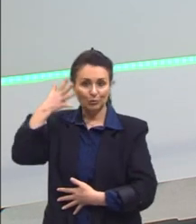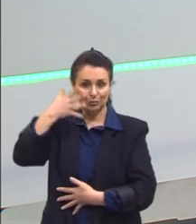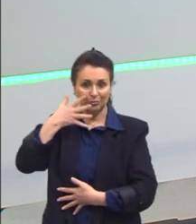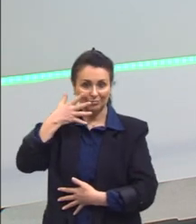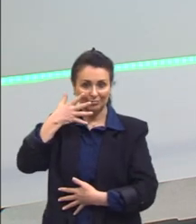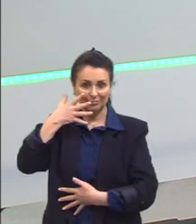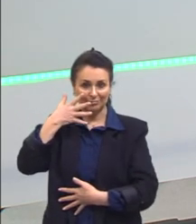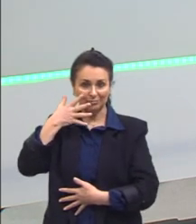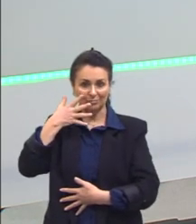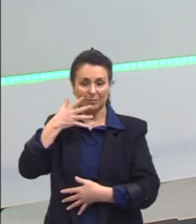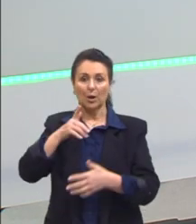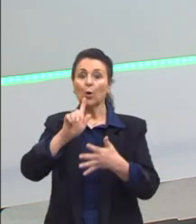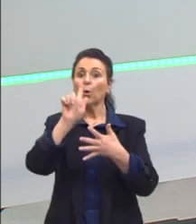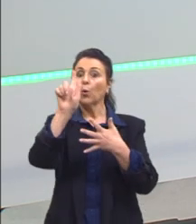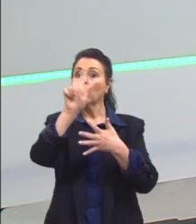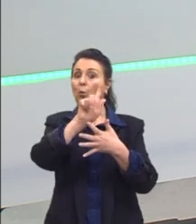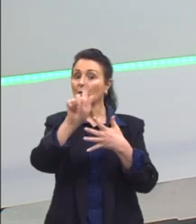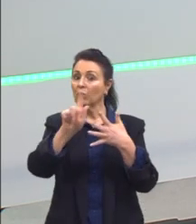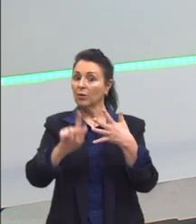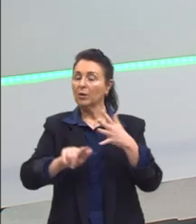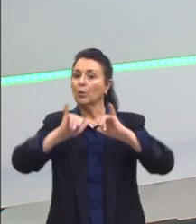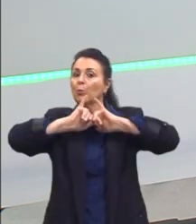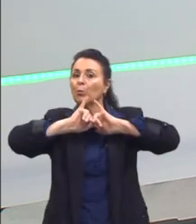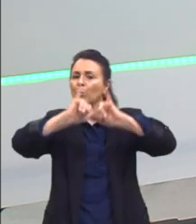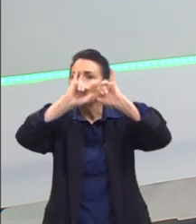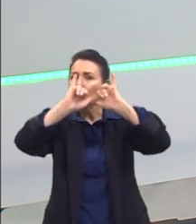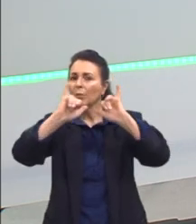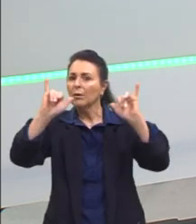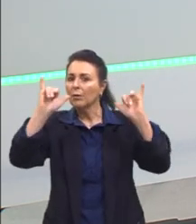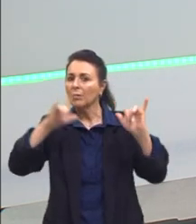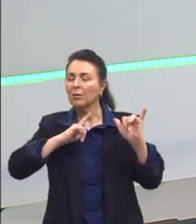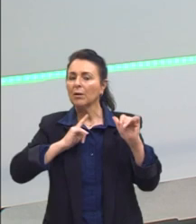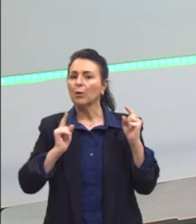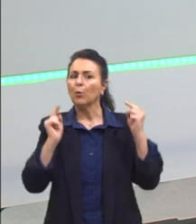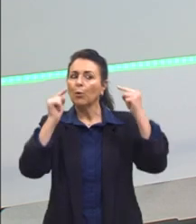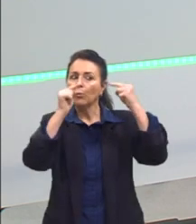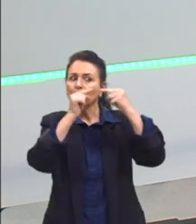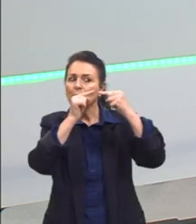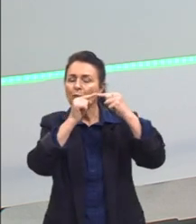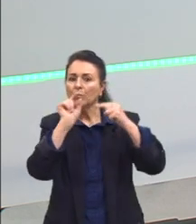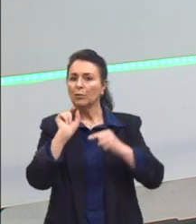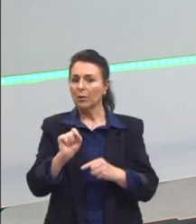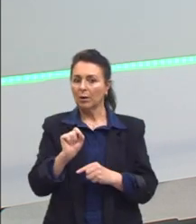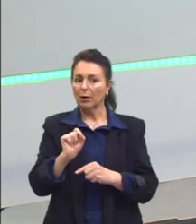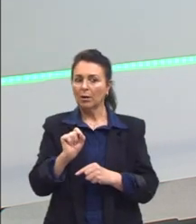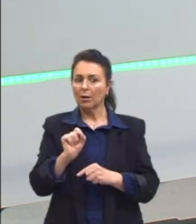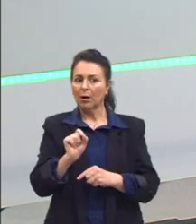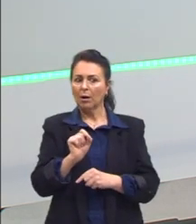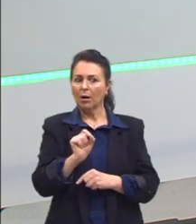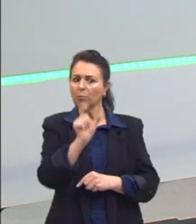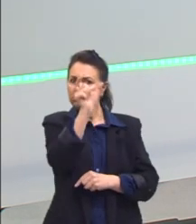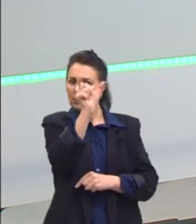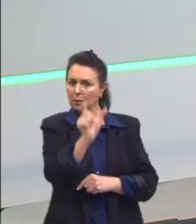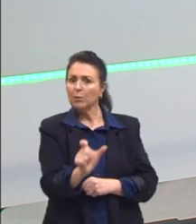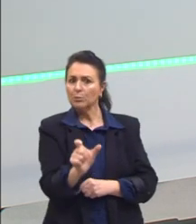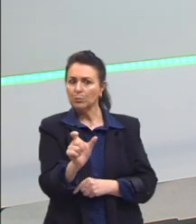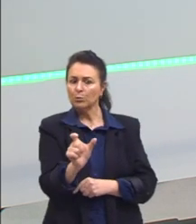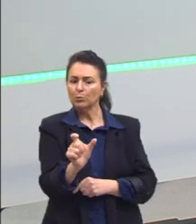propaganda tem por objetivo fazer alguém tomar um posicionamento sobre algo.